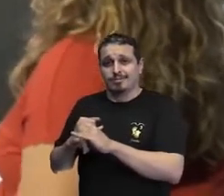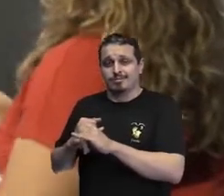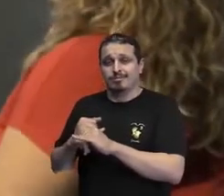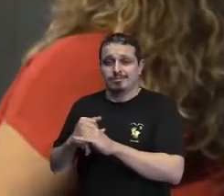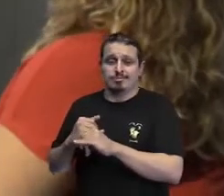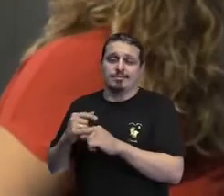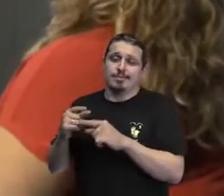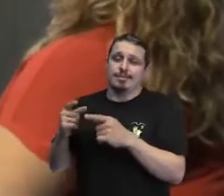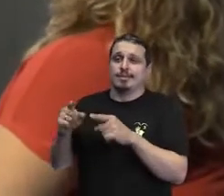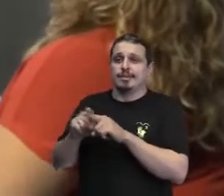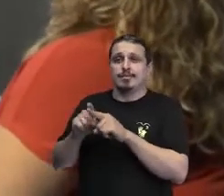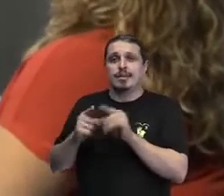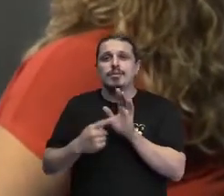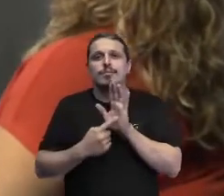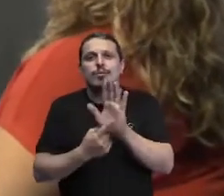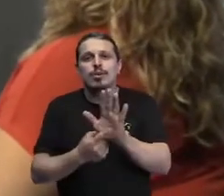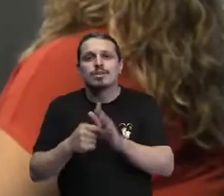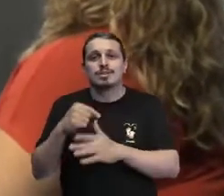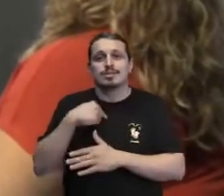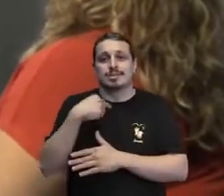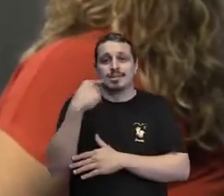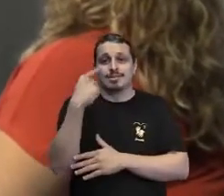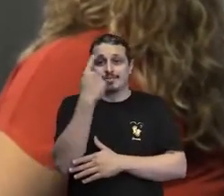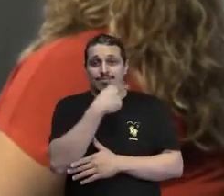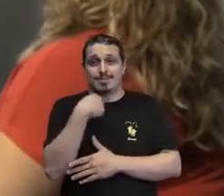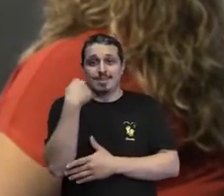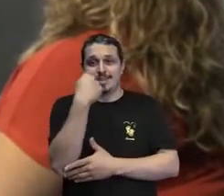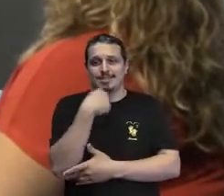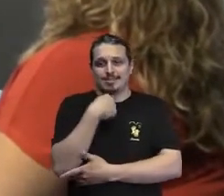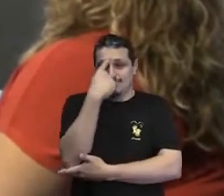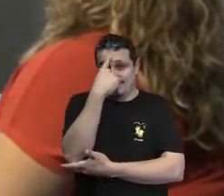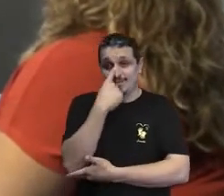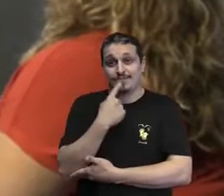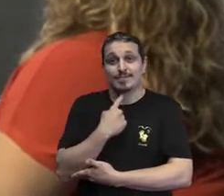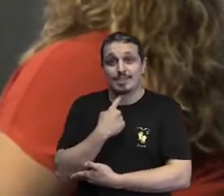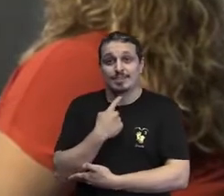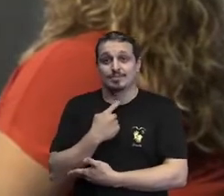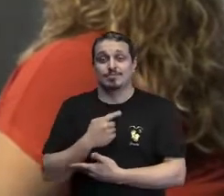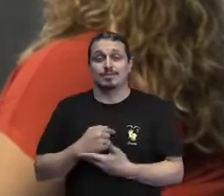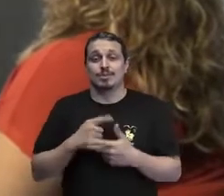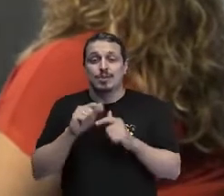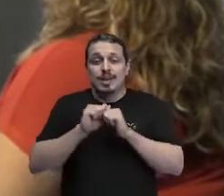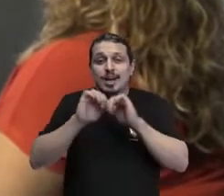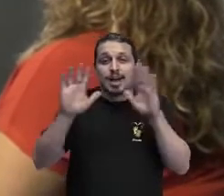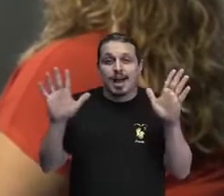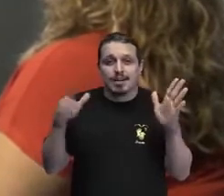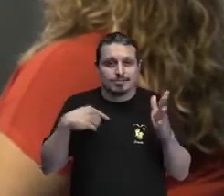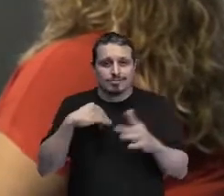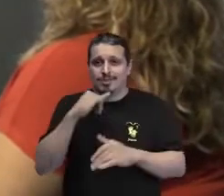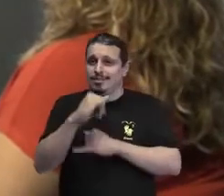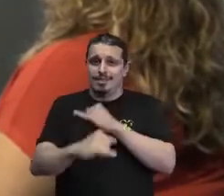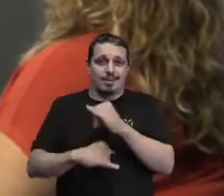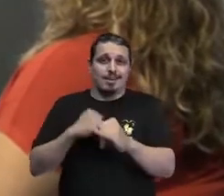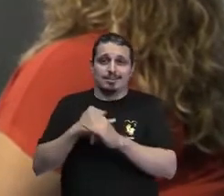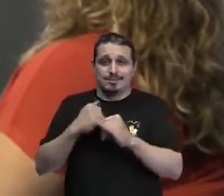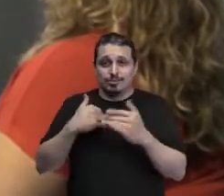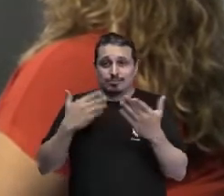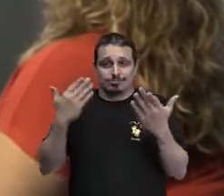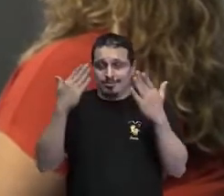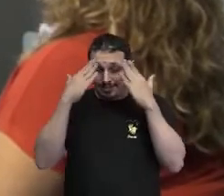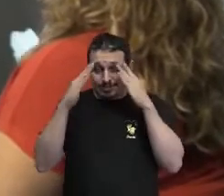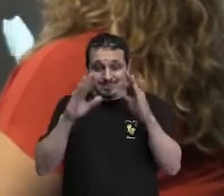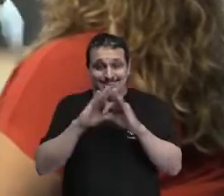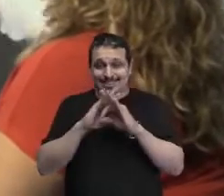mostrando quem eu era, sendo quem eu era. E, claro, com receio, porque na internet as pessoas, a gente está